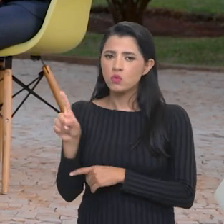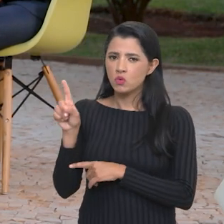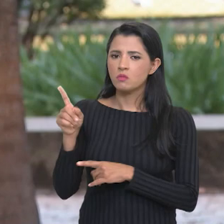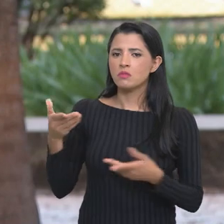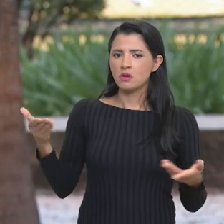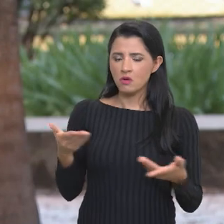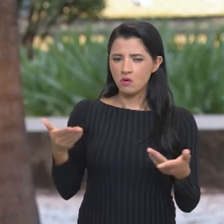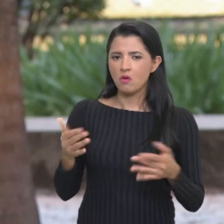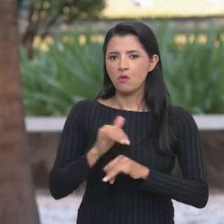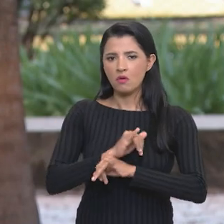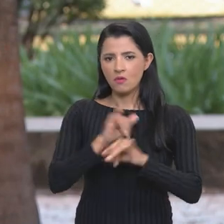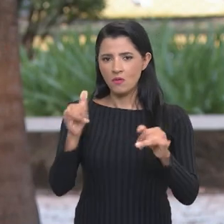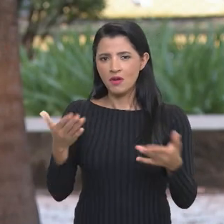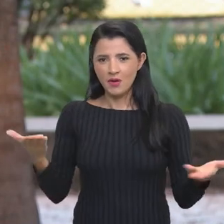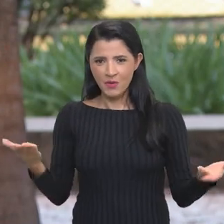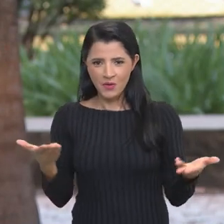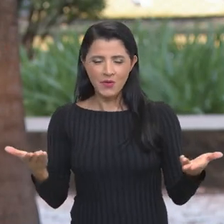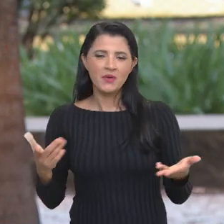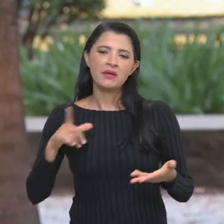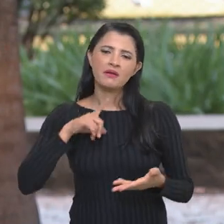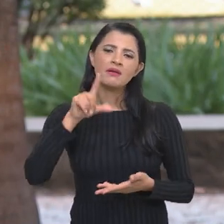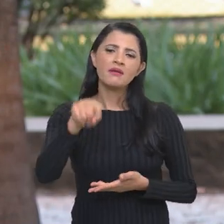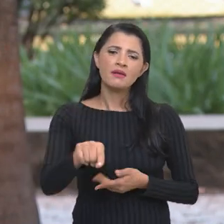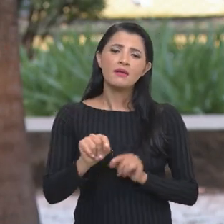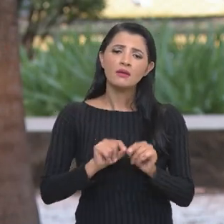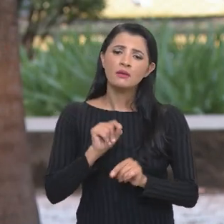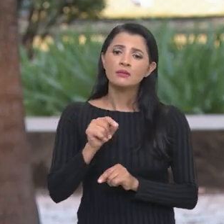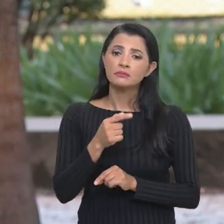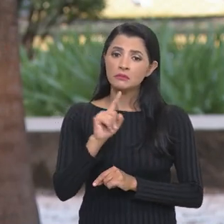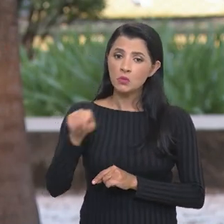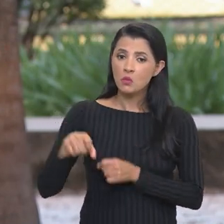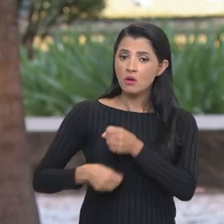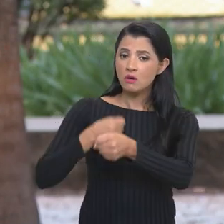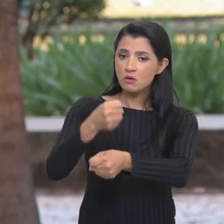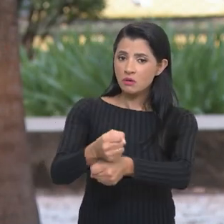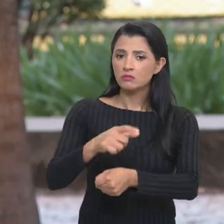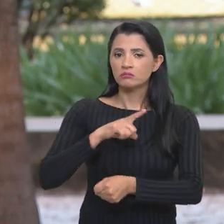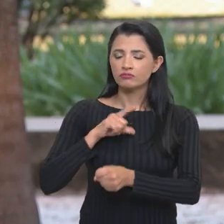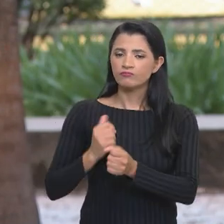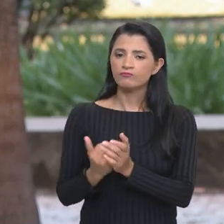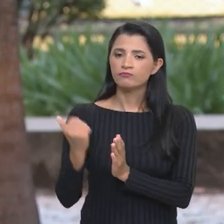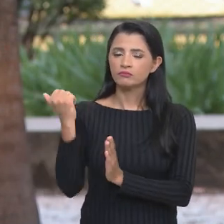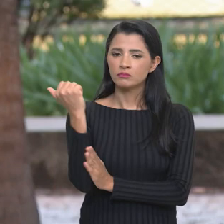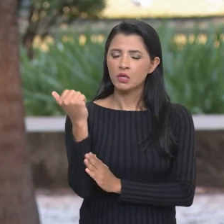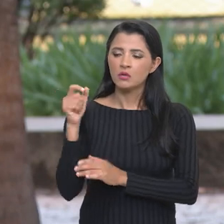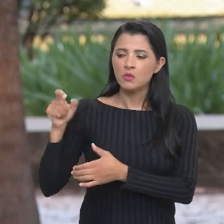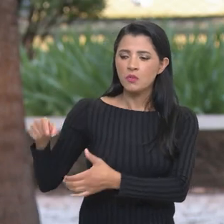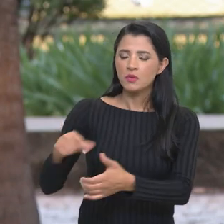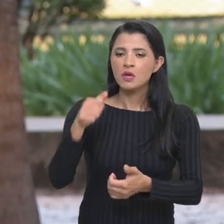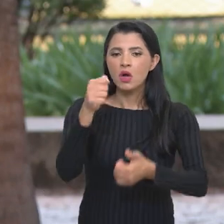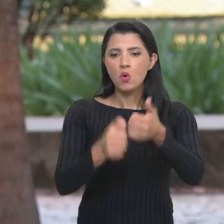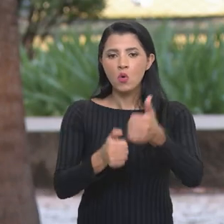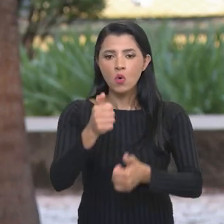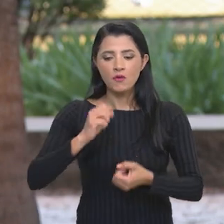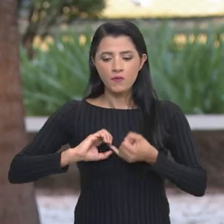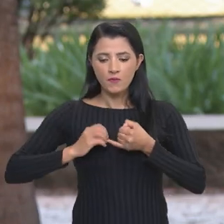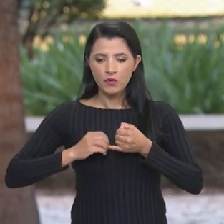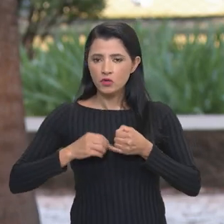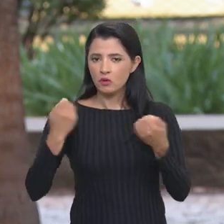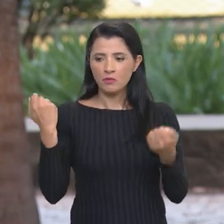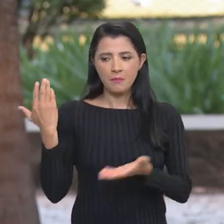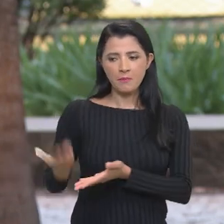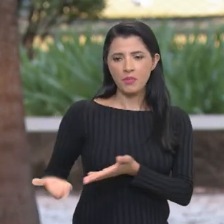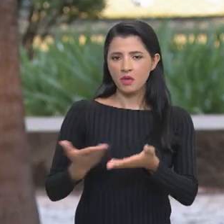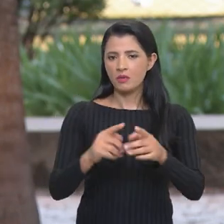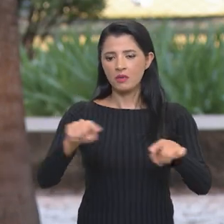A última que até acabou de ser divulgada é que no próximo ano haverá um aumento de produção de arroz e